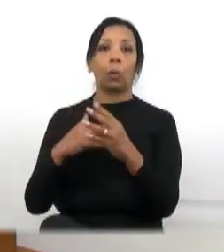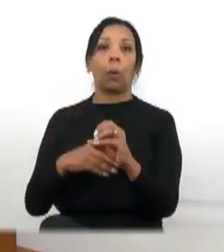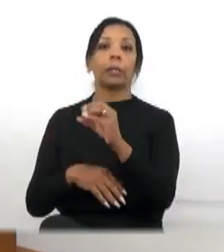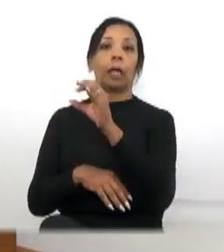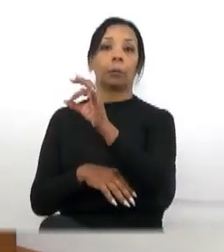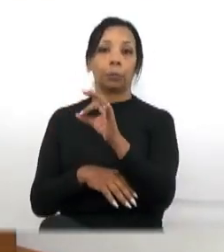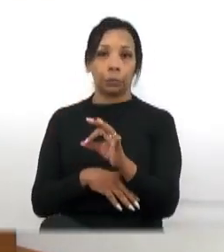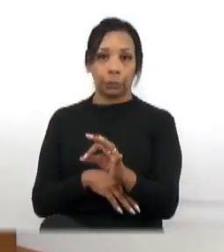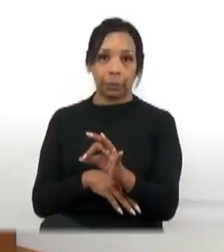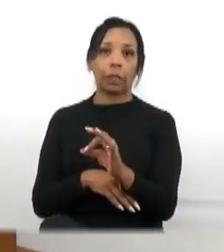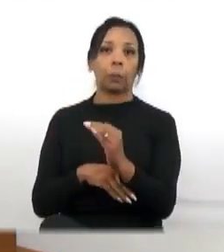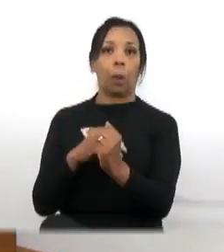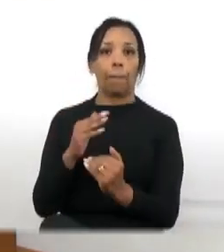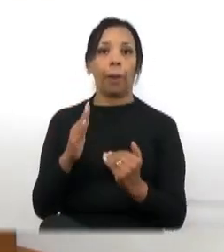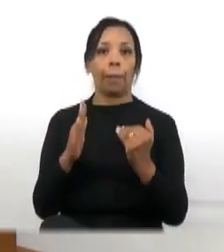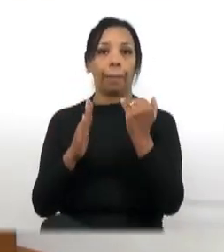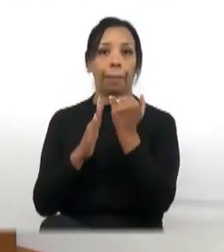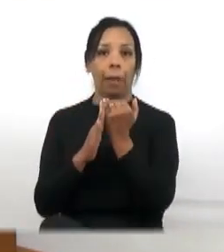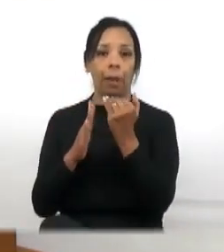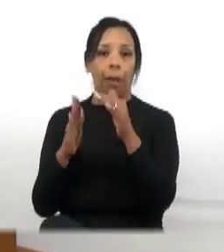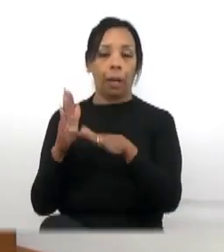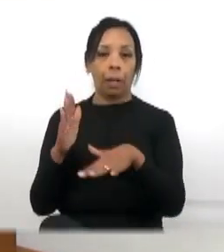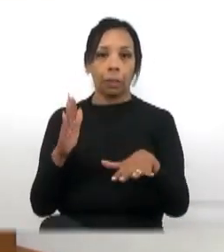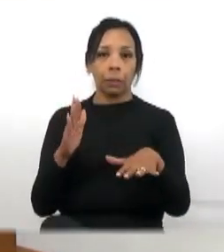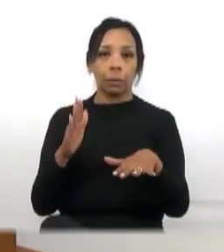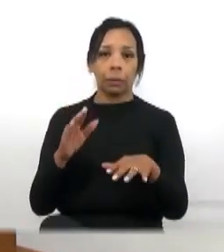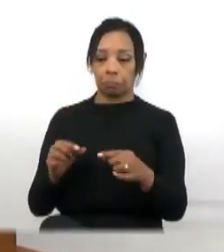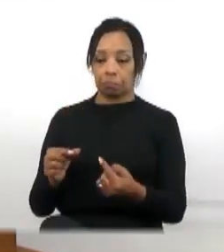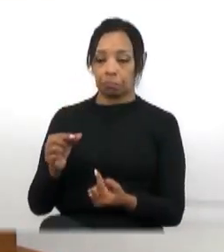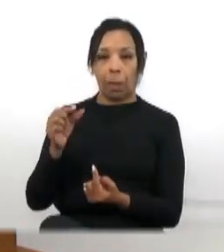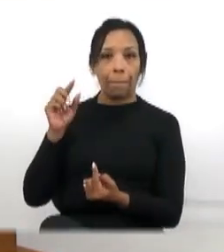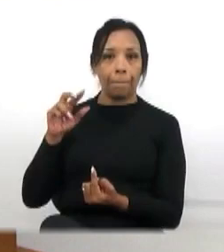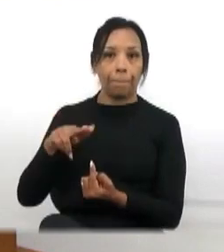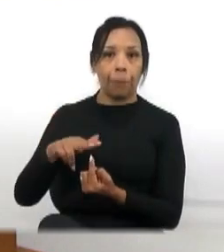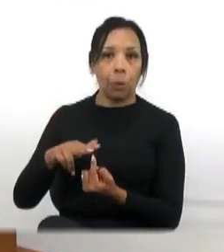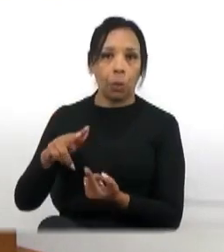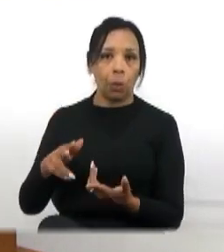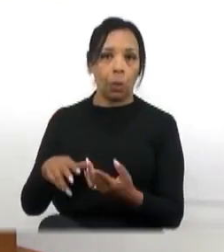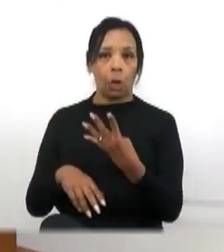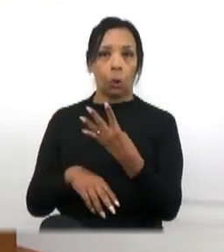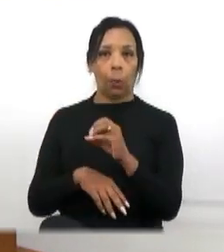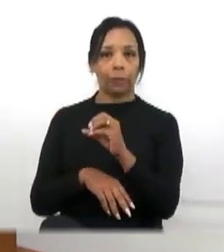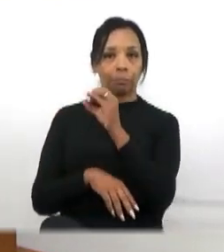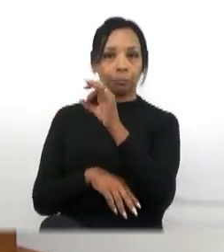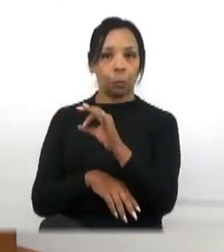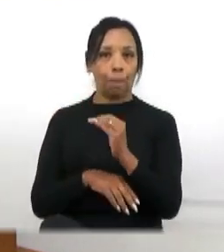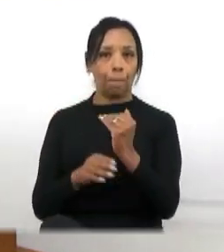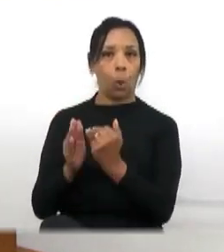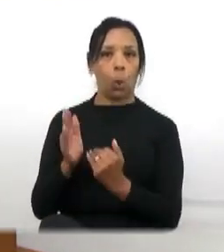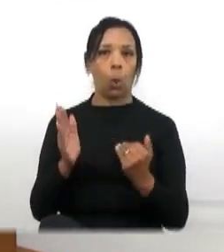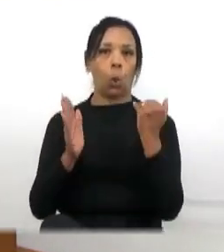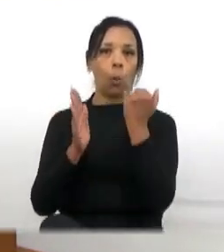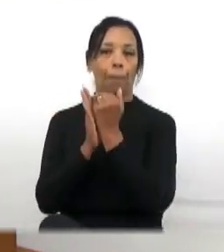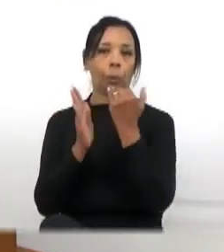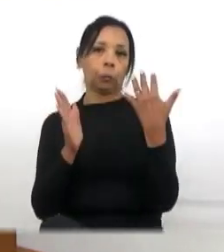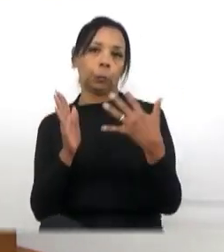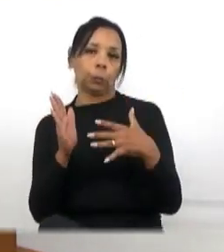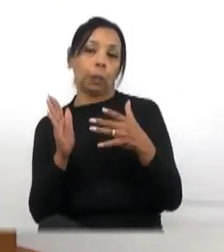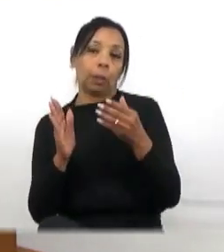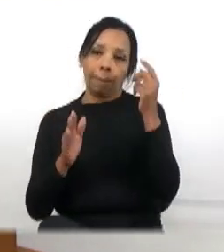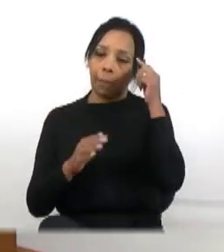ficou. Você leva uma criança lá para pisar num prego, é dois minutos. 40% mais caro. Imagina você chegar na iniciativa